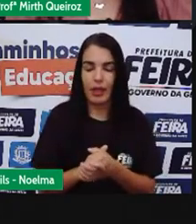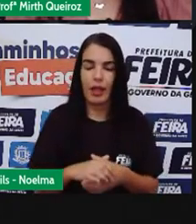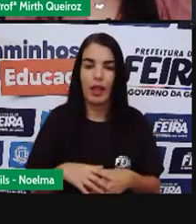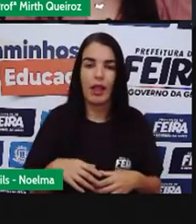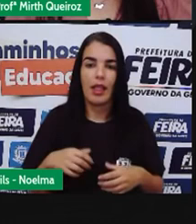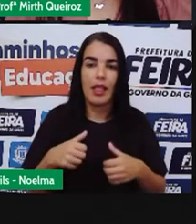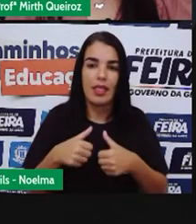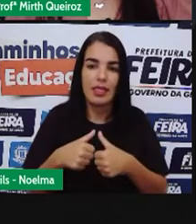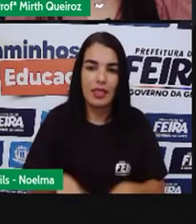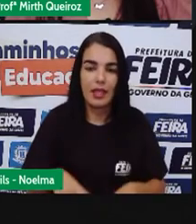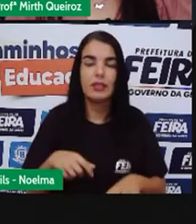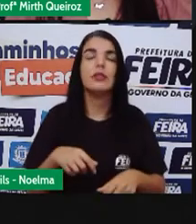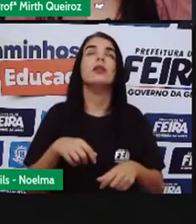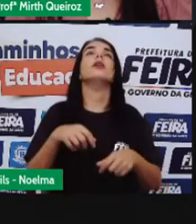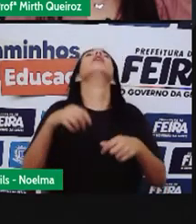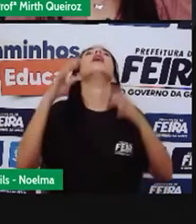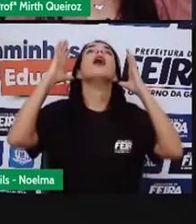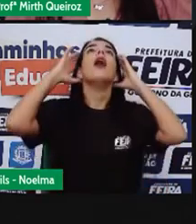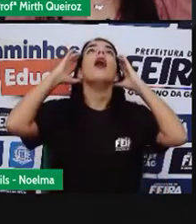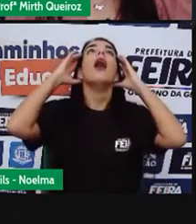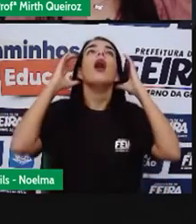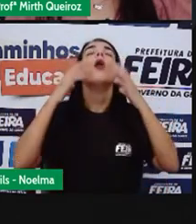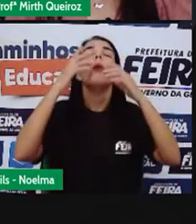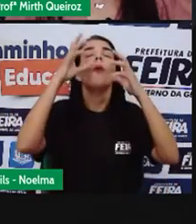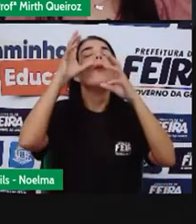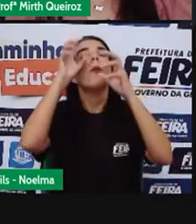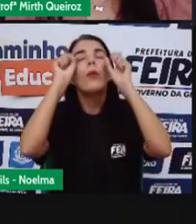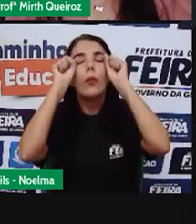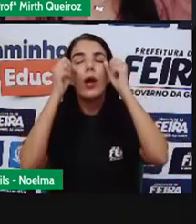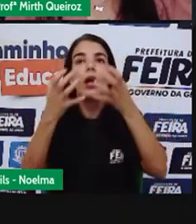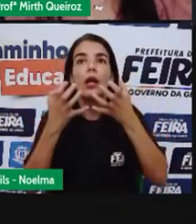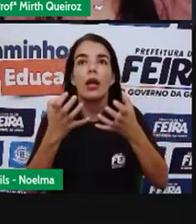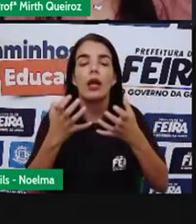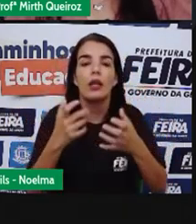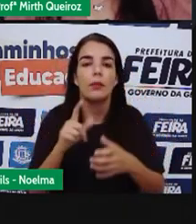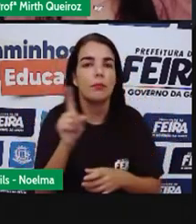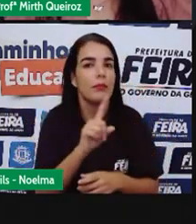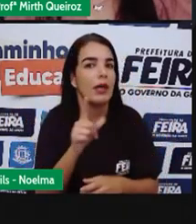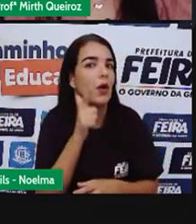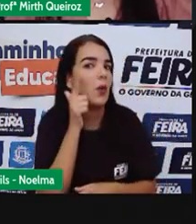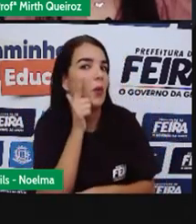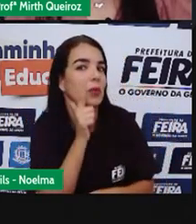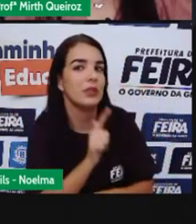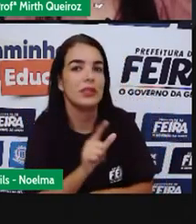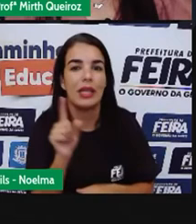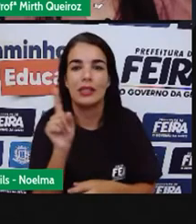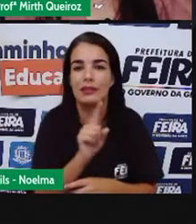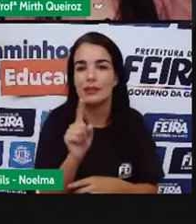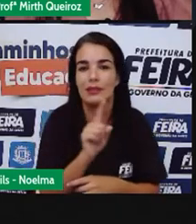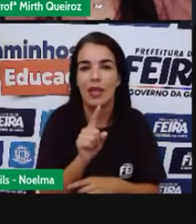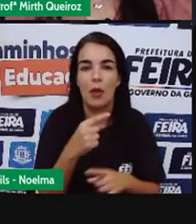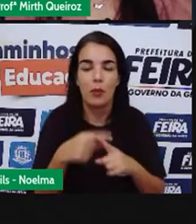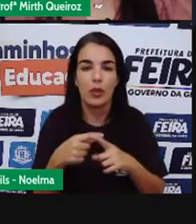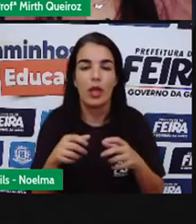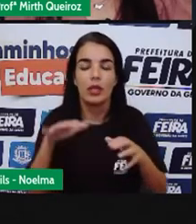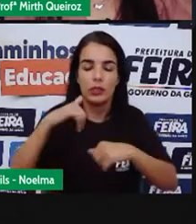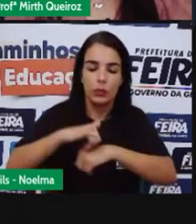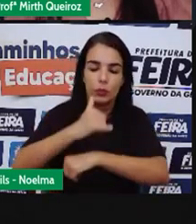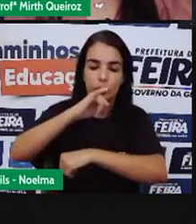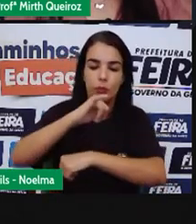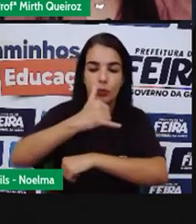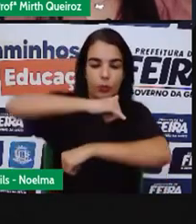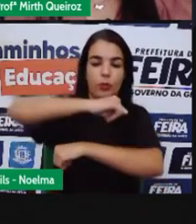cair a cabeça para trás e tenta dormir. Mas, a cada sacudida do